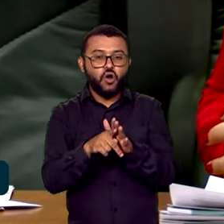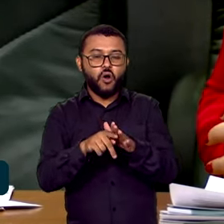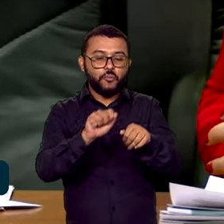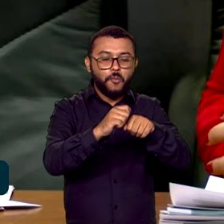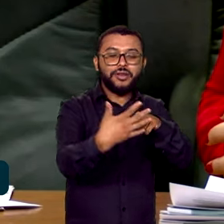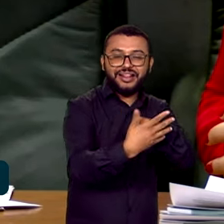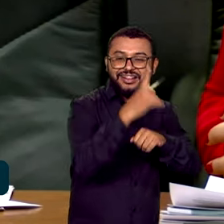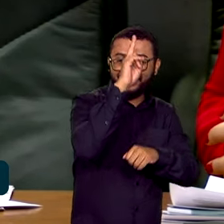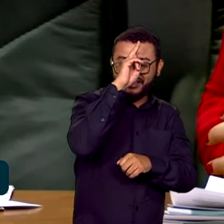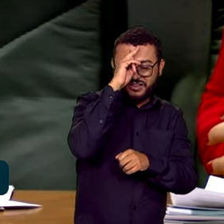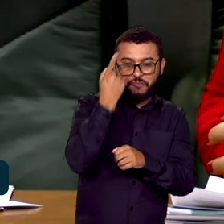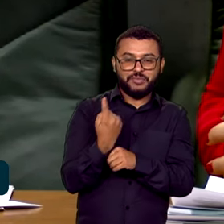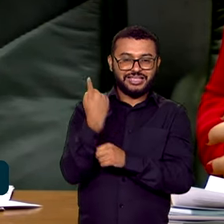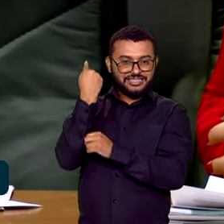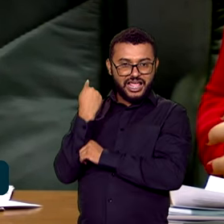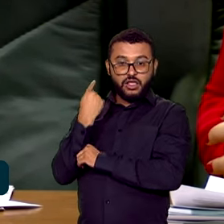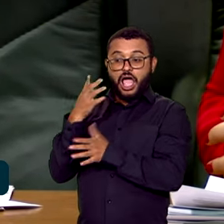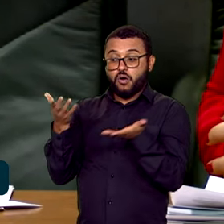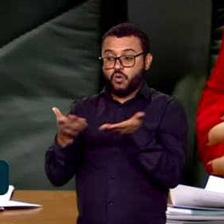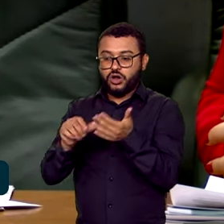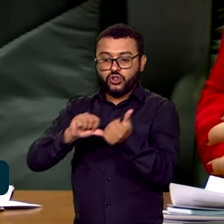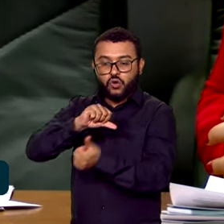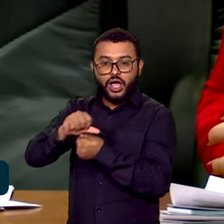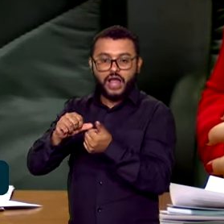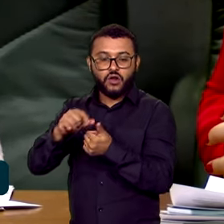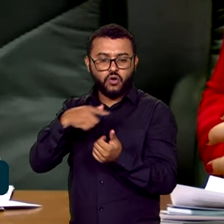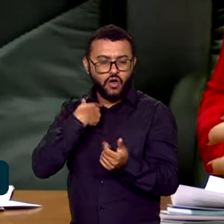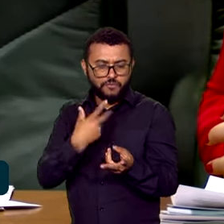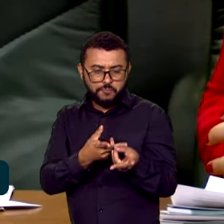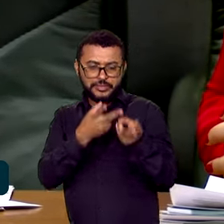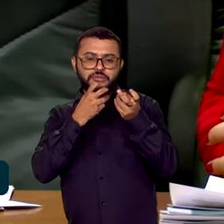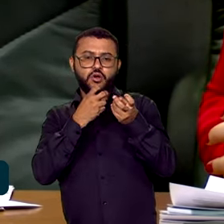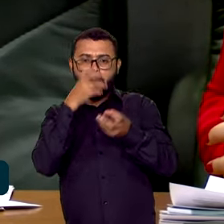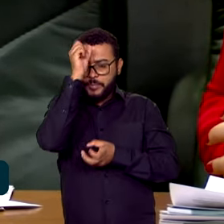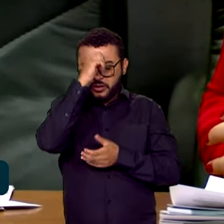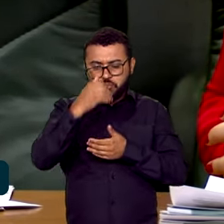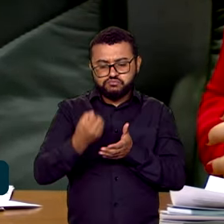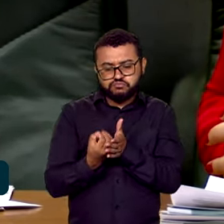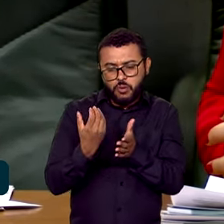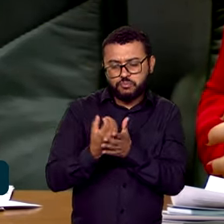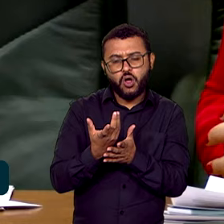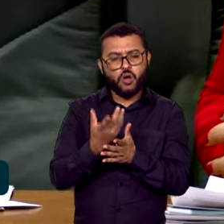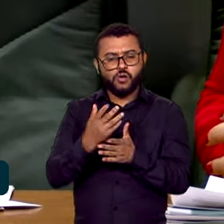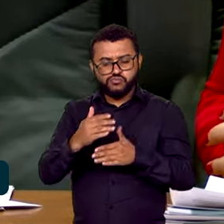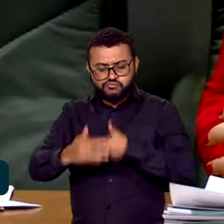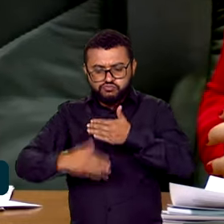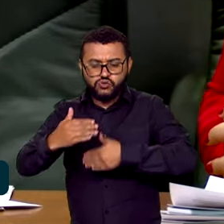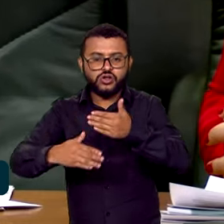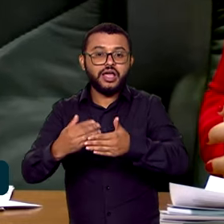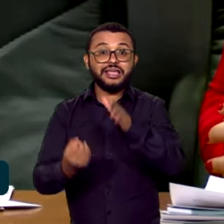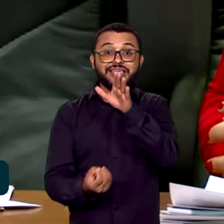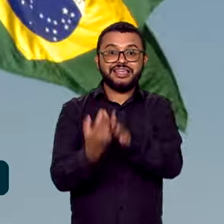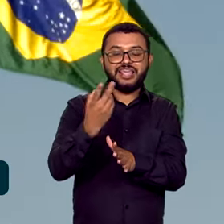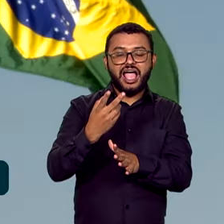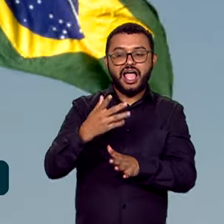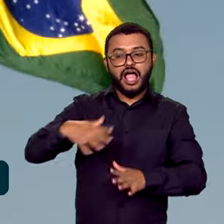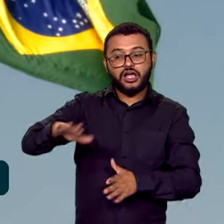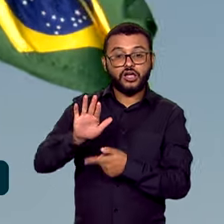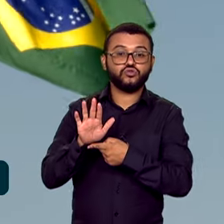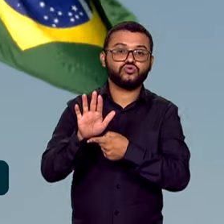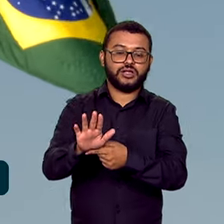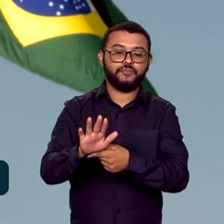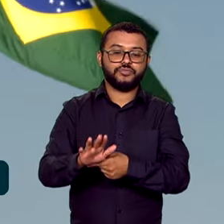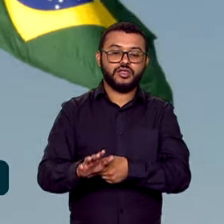de Covid-19 e que agora, com esse aprendizado, nós temos que seguir em frente e fortalecer a produção local. Na